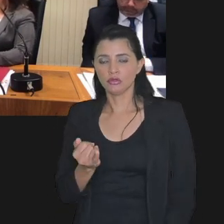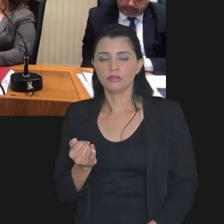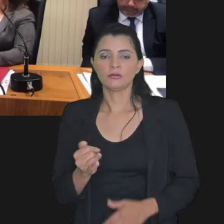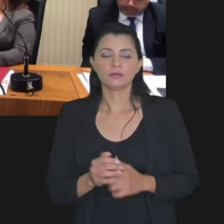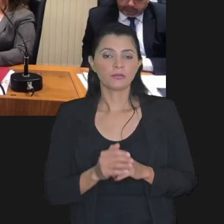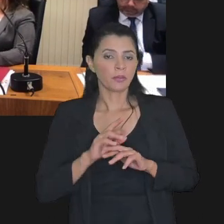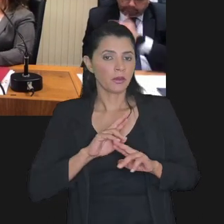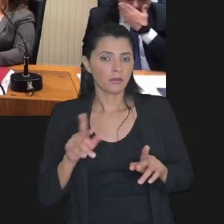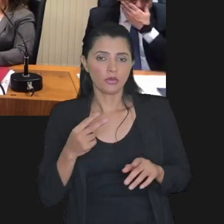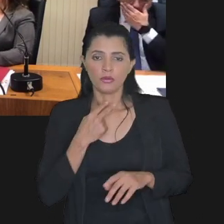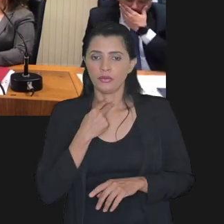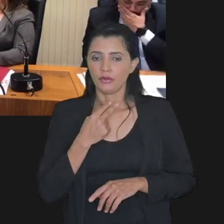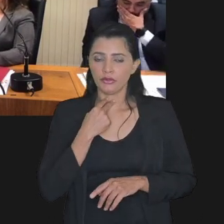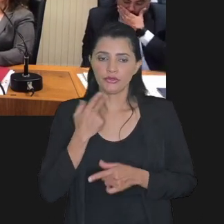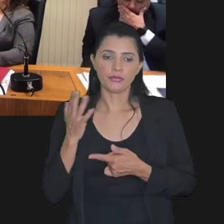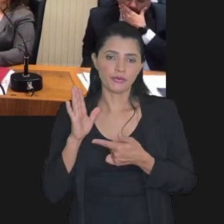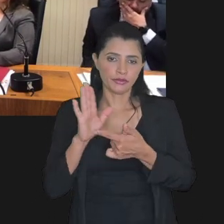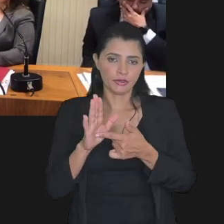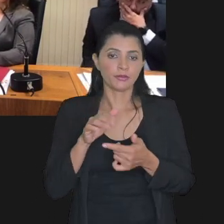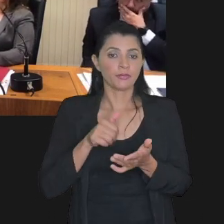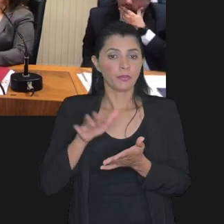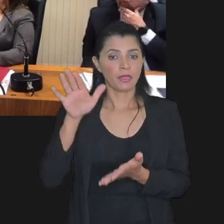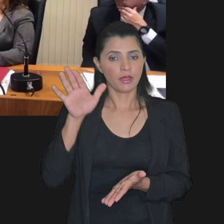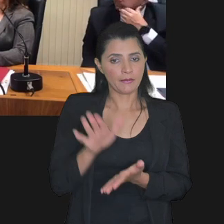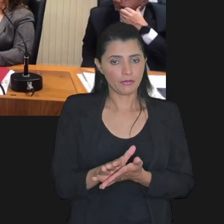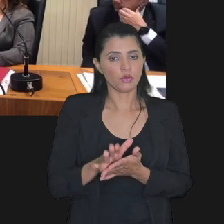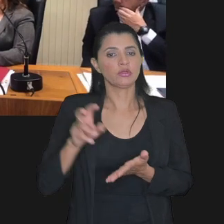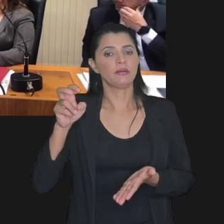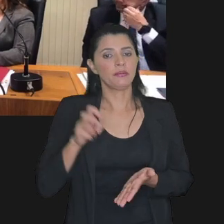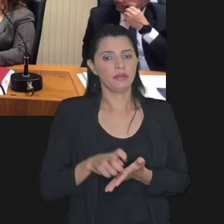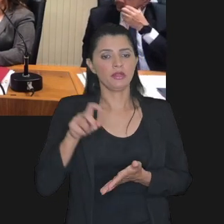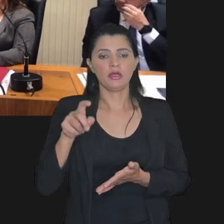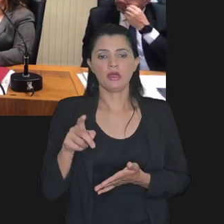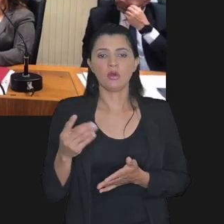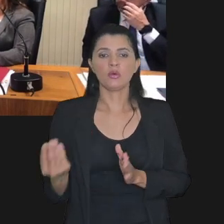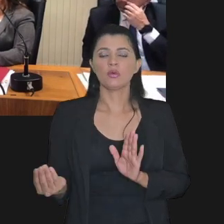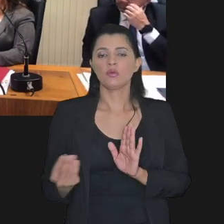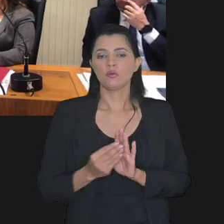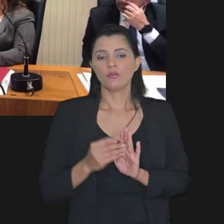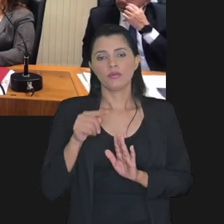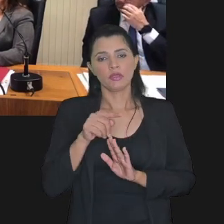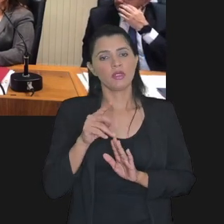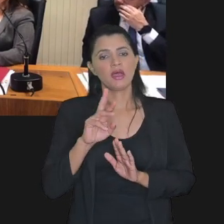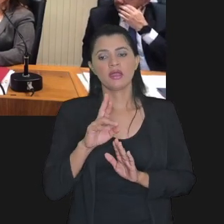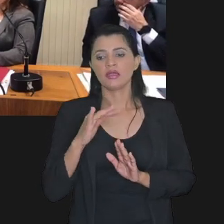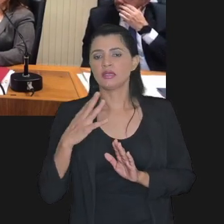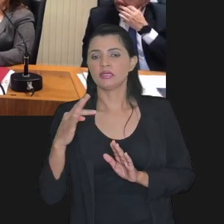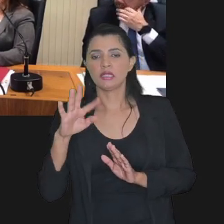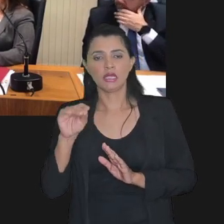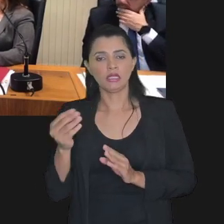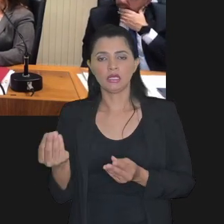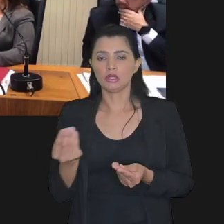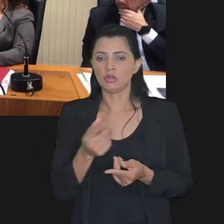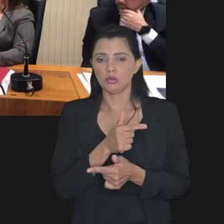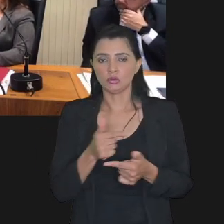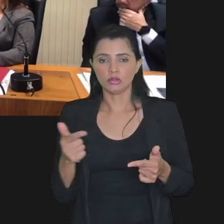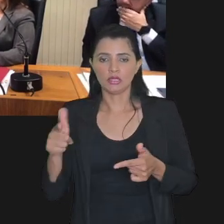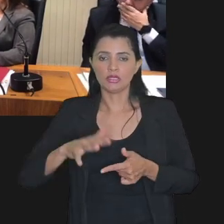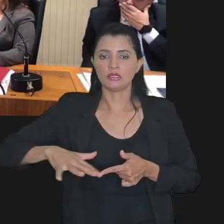exposto aqui pelo doutor Sandra as multas de natureza penal que não estão no âmbito da receita nem para a gente